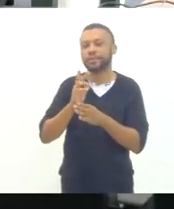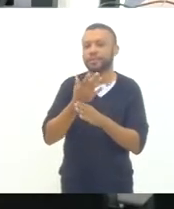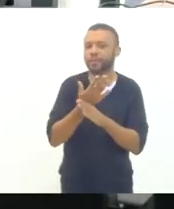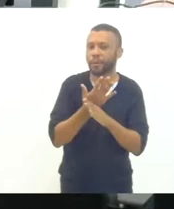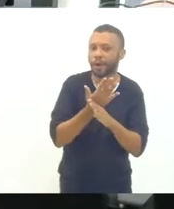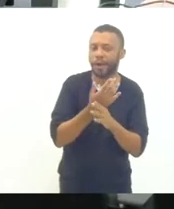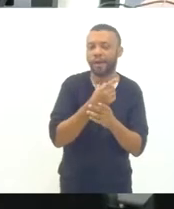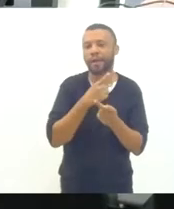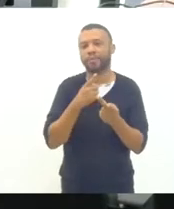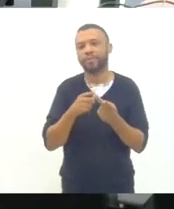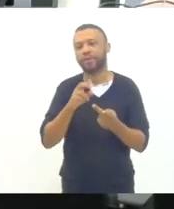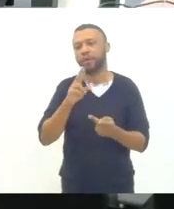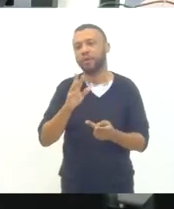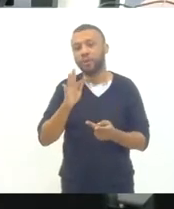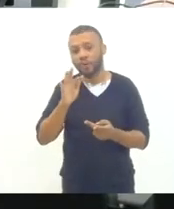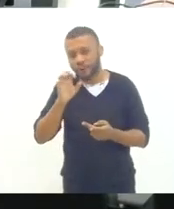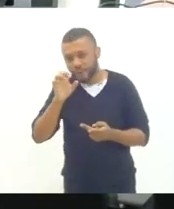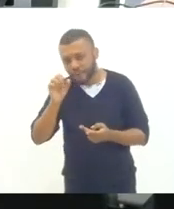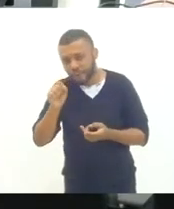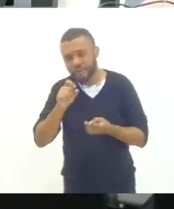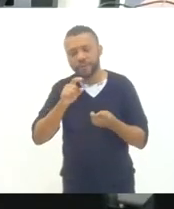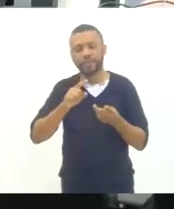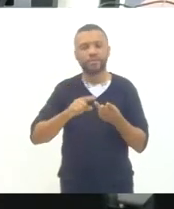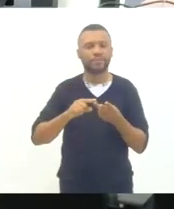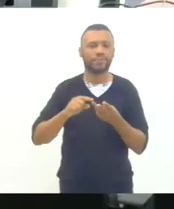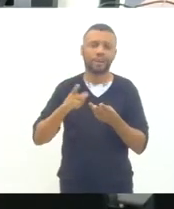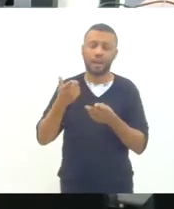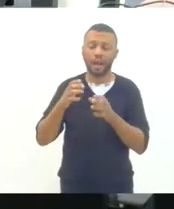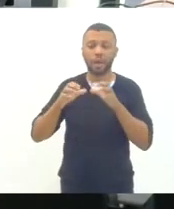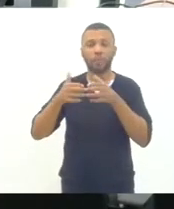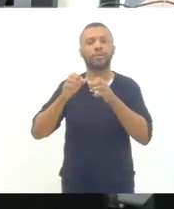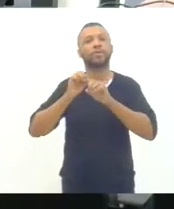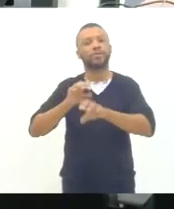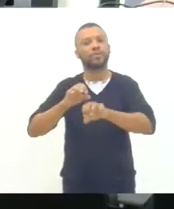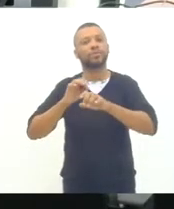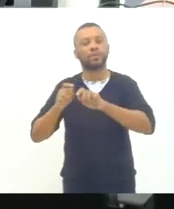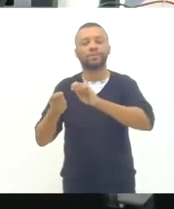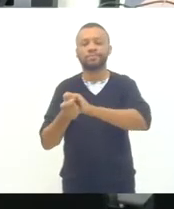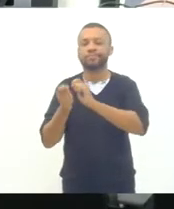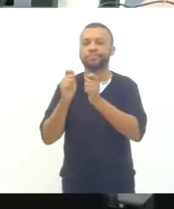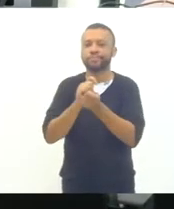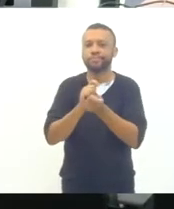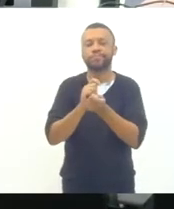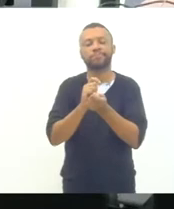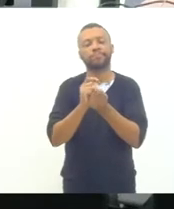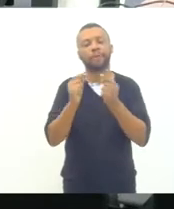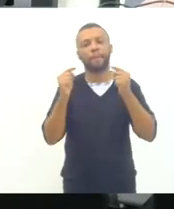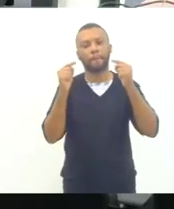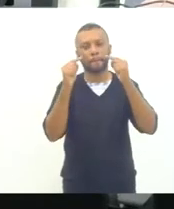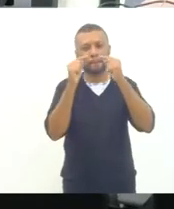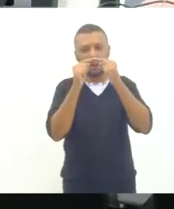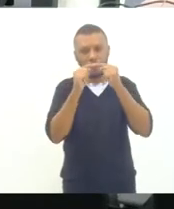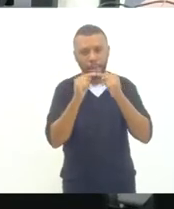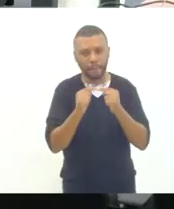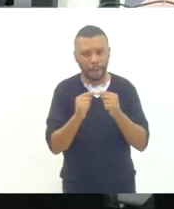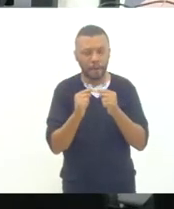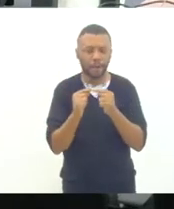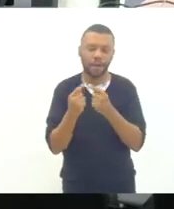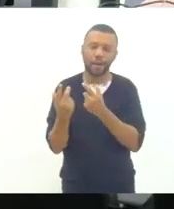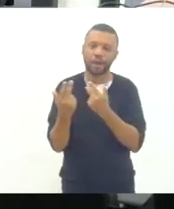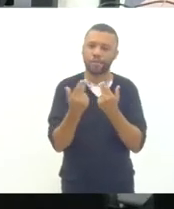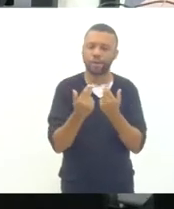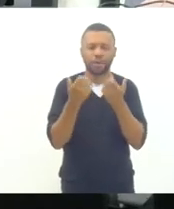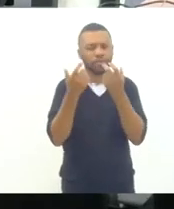da UFIS da própria comissão de educação nos ajustes da segunda fase de implementação do novo ensino médio